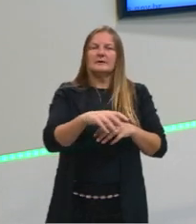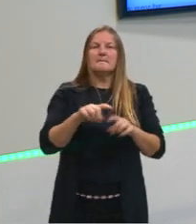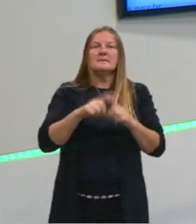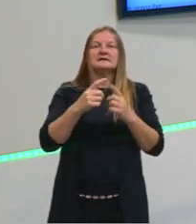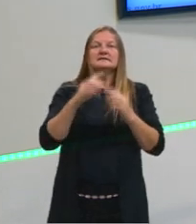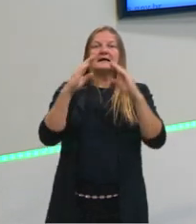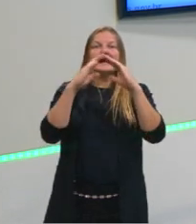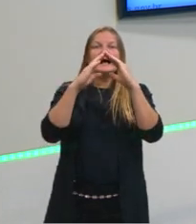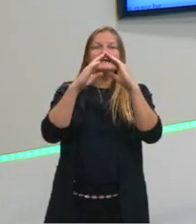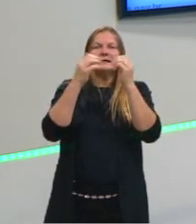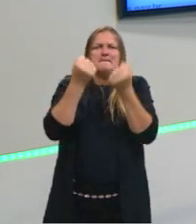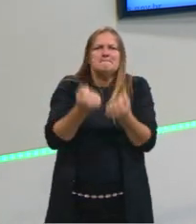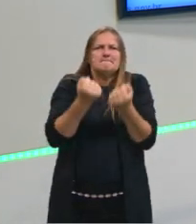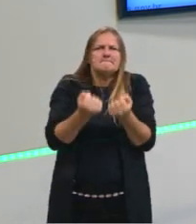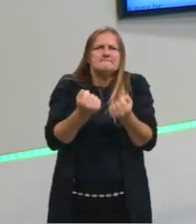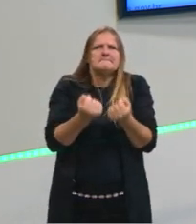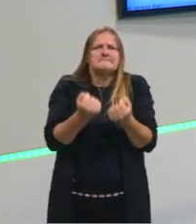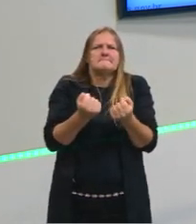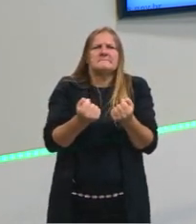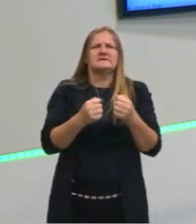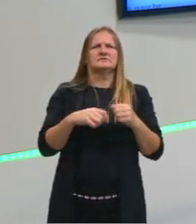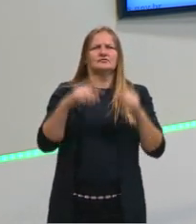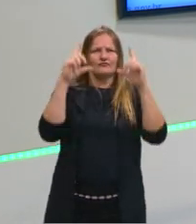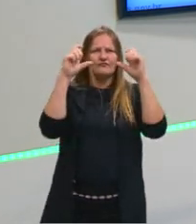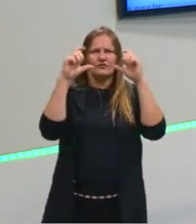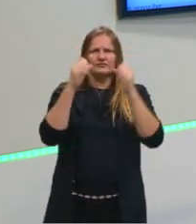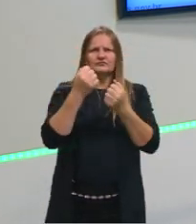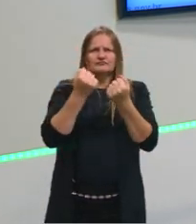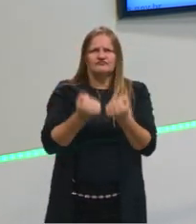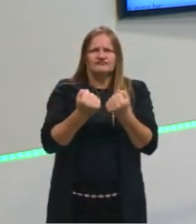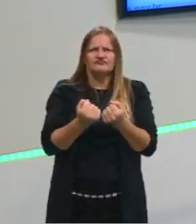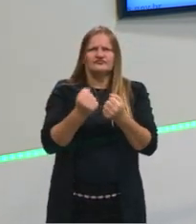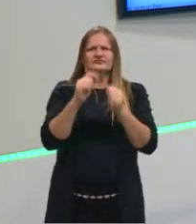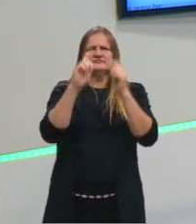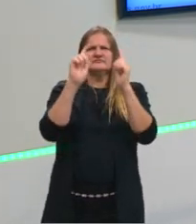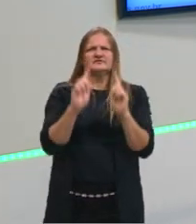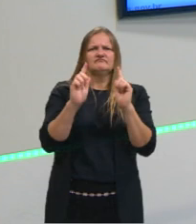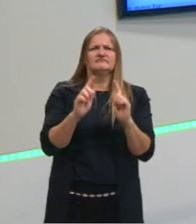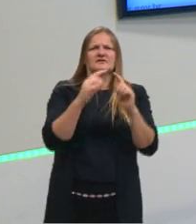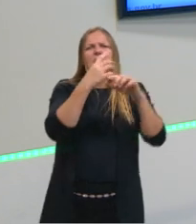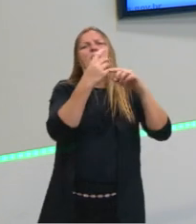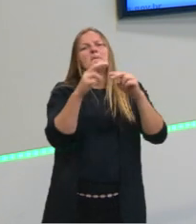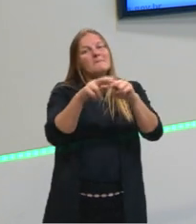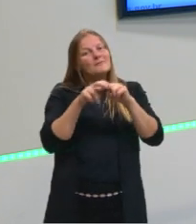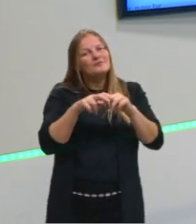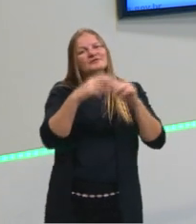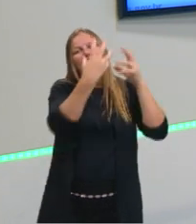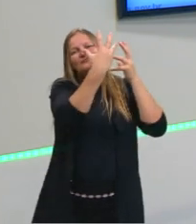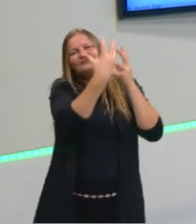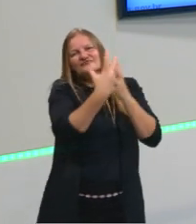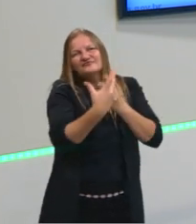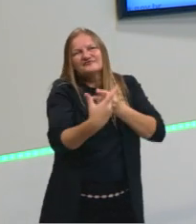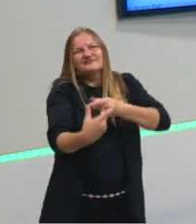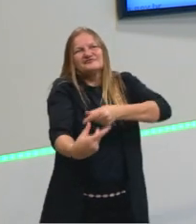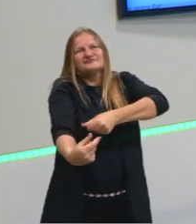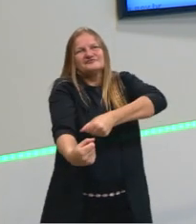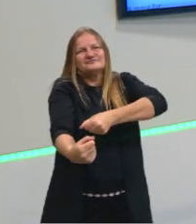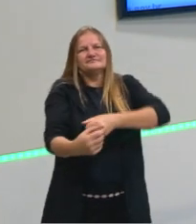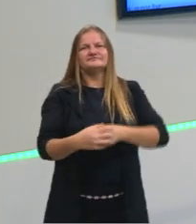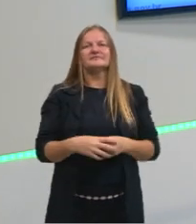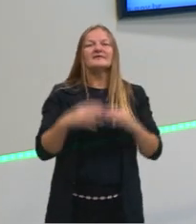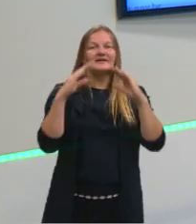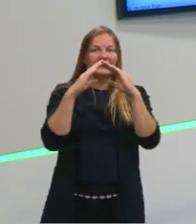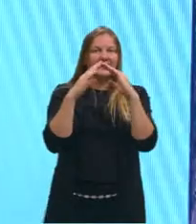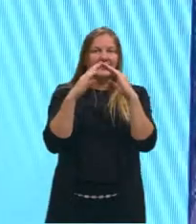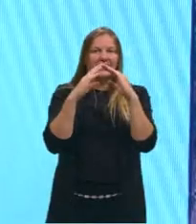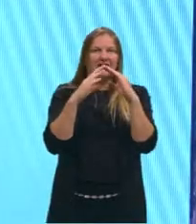casas, né? Lá na outra imagem aqui, eu acho que vai mostrar para vocês, vai mostrar exatamente isso que está acontecendo. Olha as casinhas